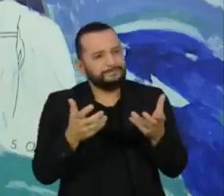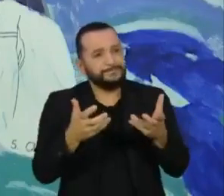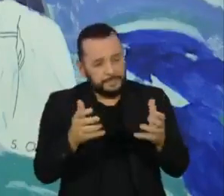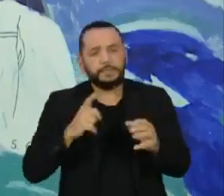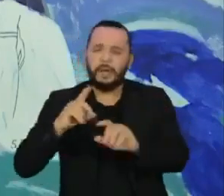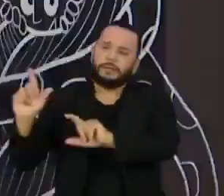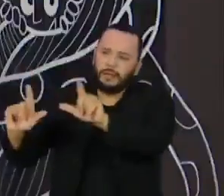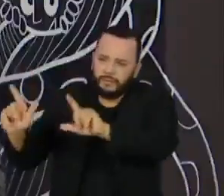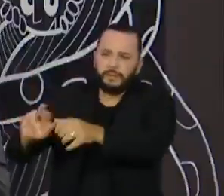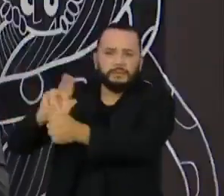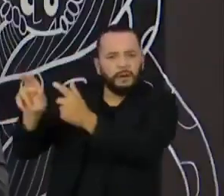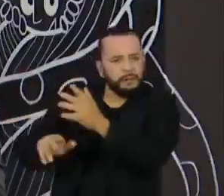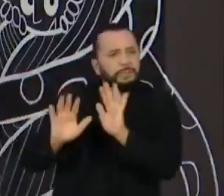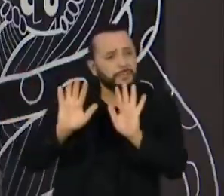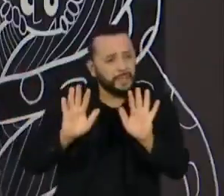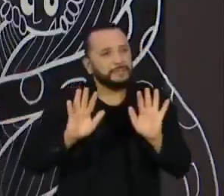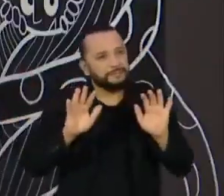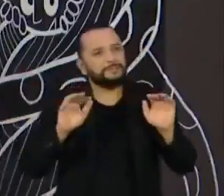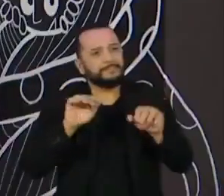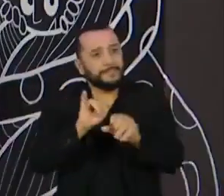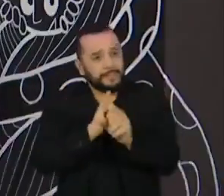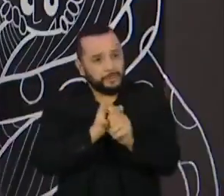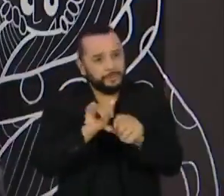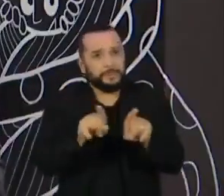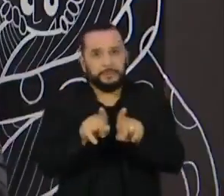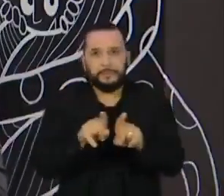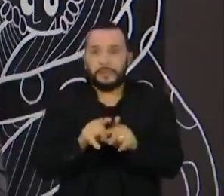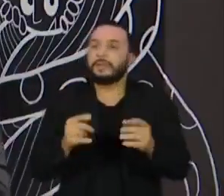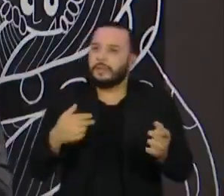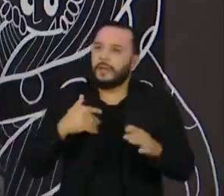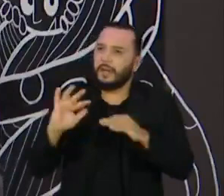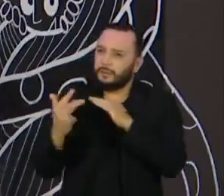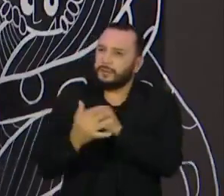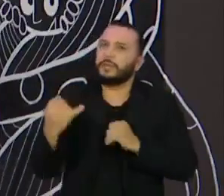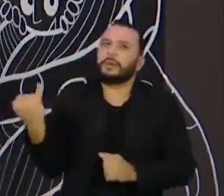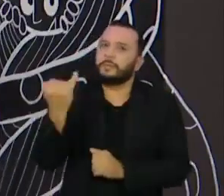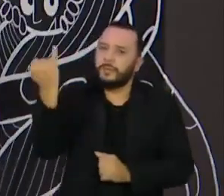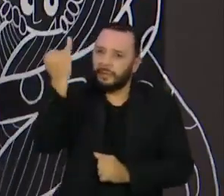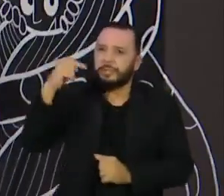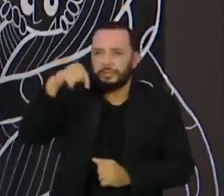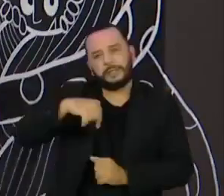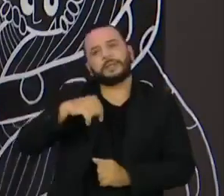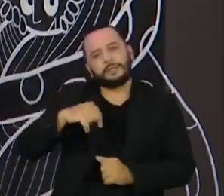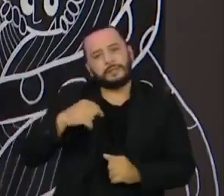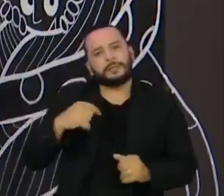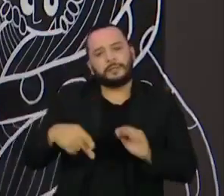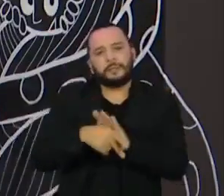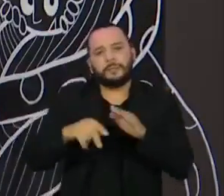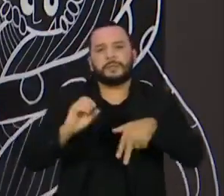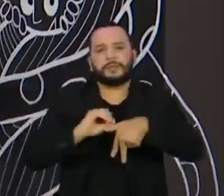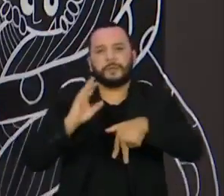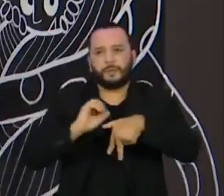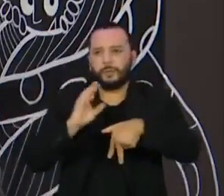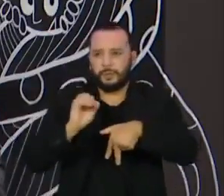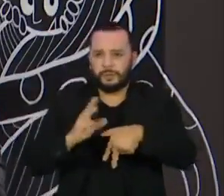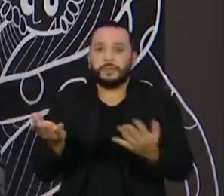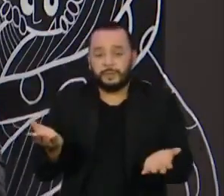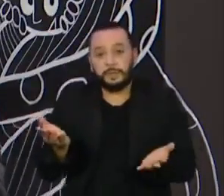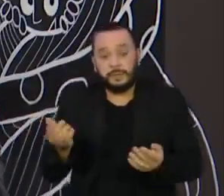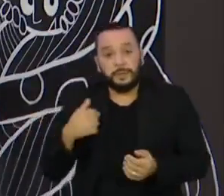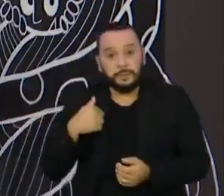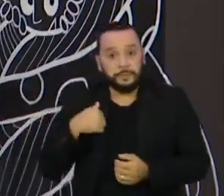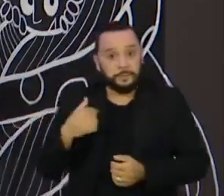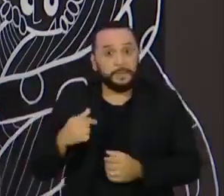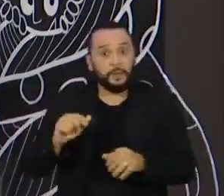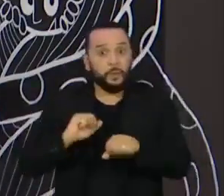telas que eles utilizam. Não é de hoje que as mídias digitais ganharam destaque junto à programação da TV. E a pandemia acelerou essa tendência.